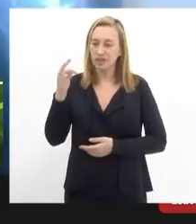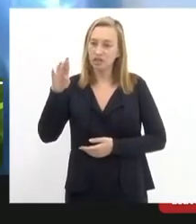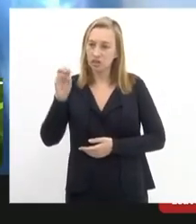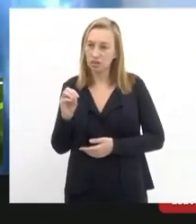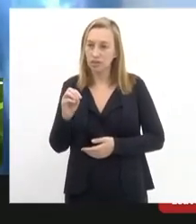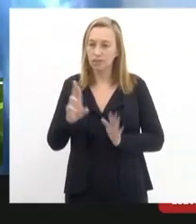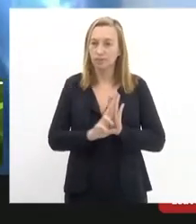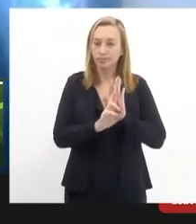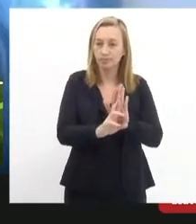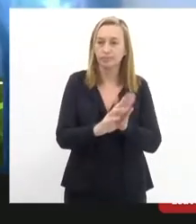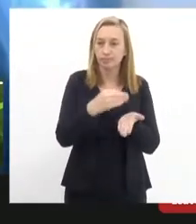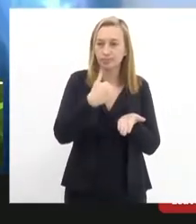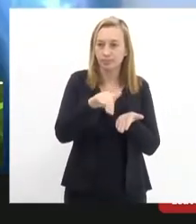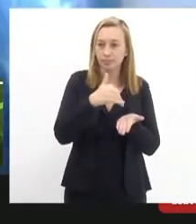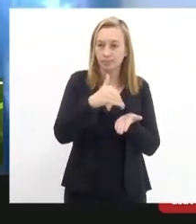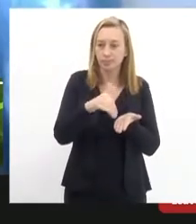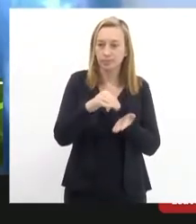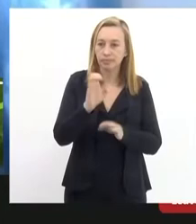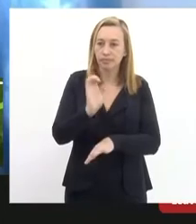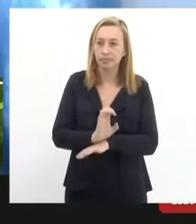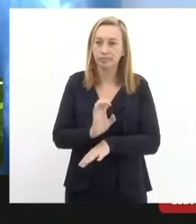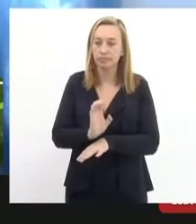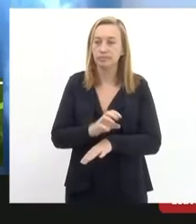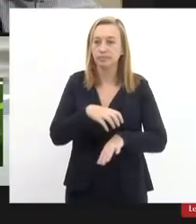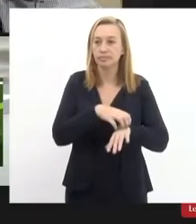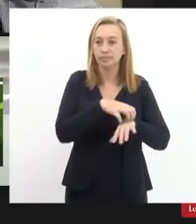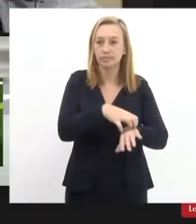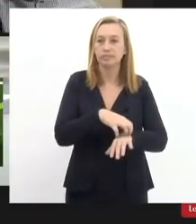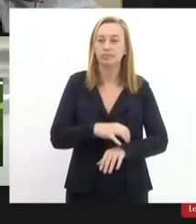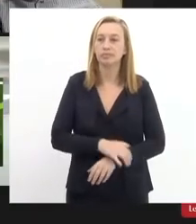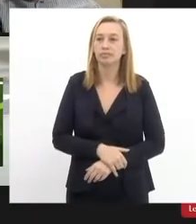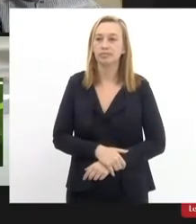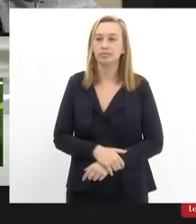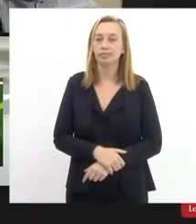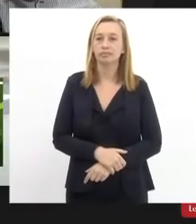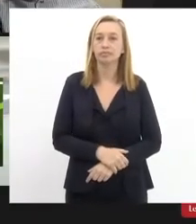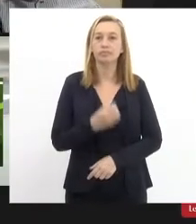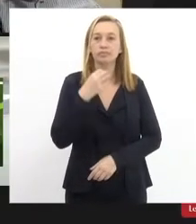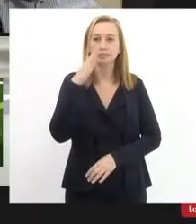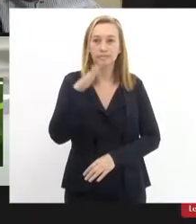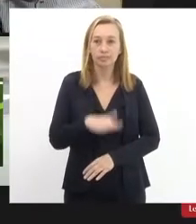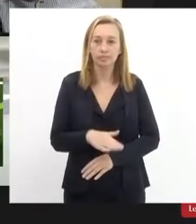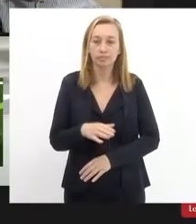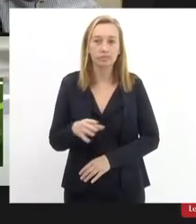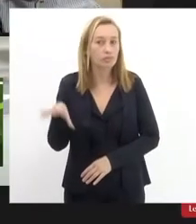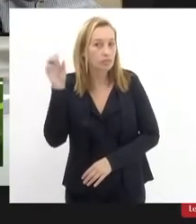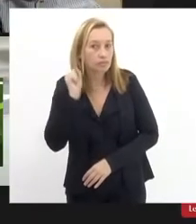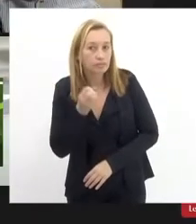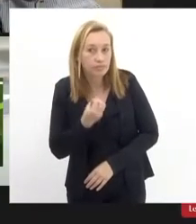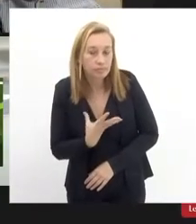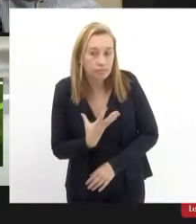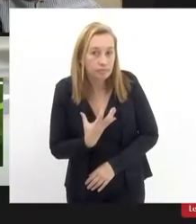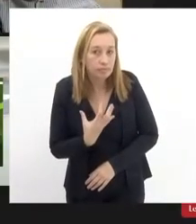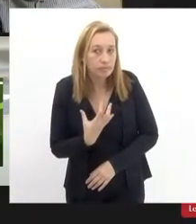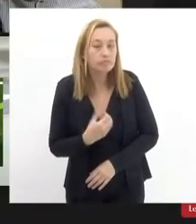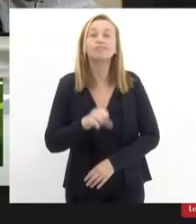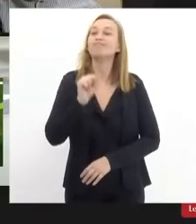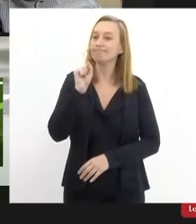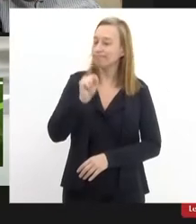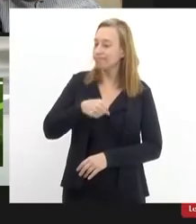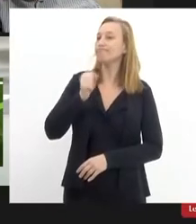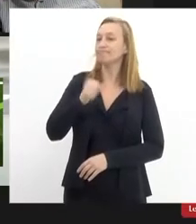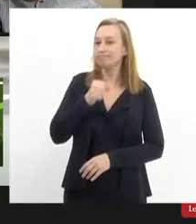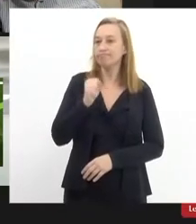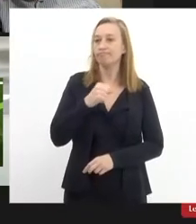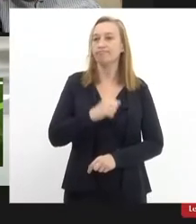a Secretaria Estadual de Transportes Boa tarde Boa me ouvem bem sim estamos